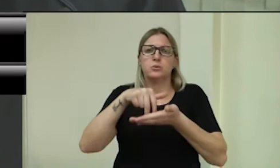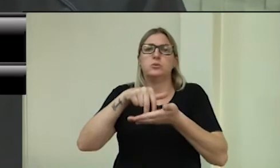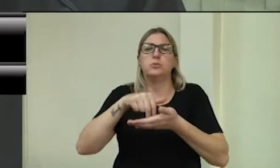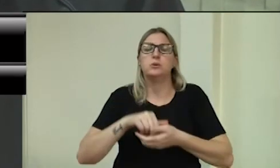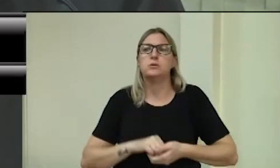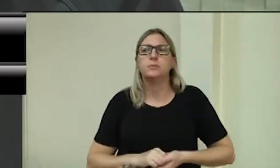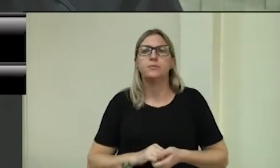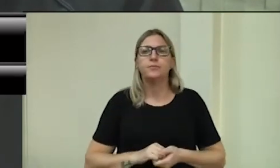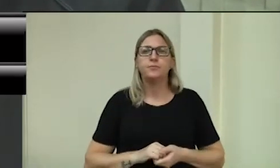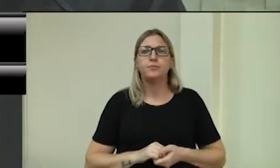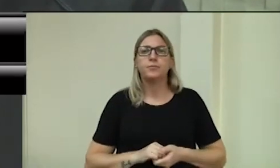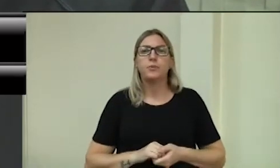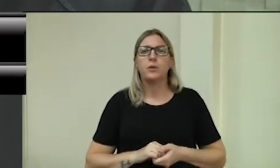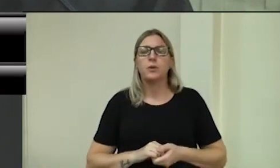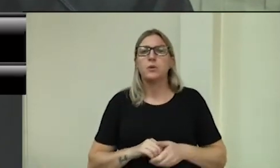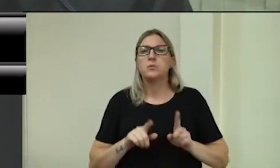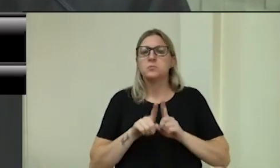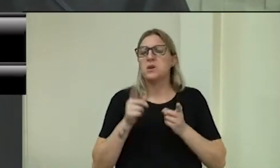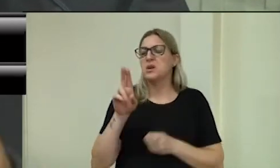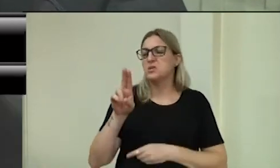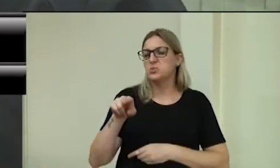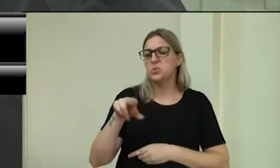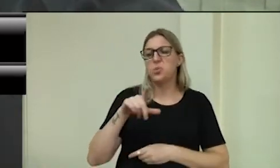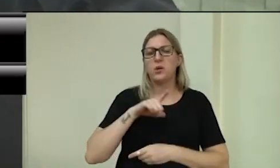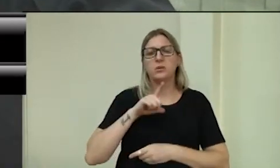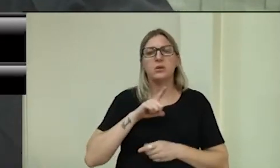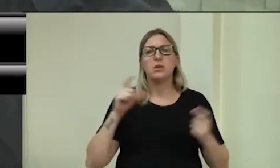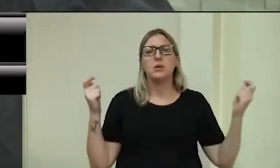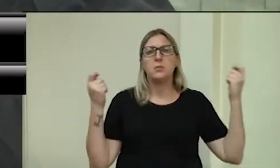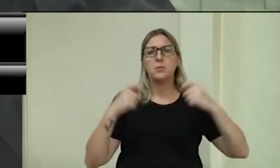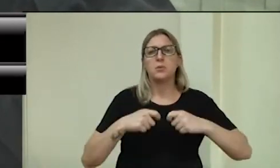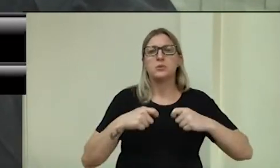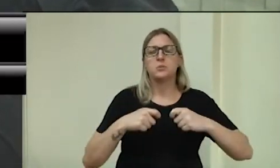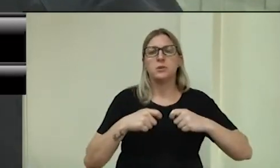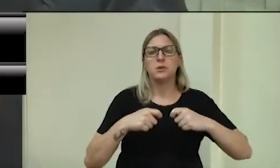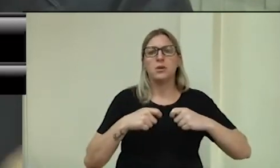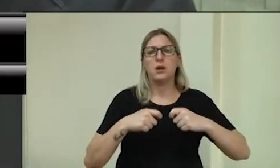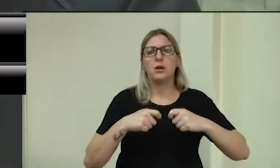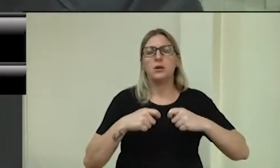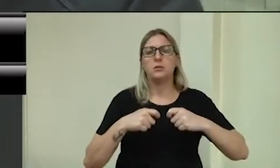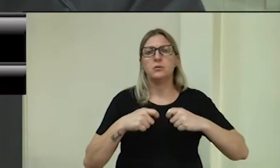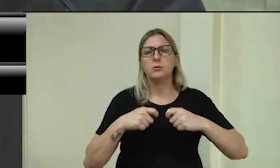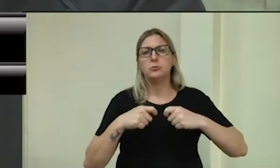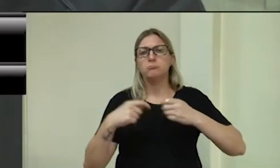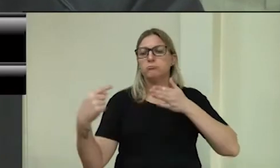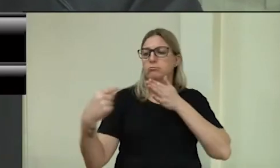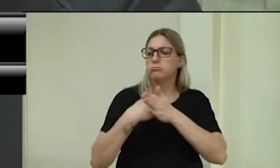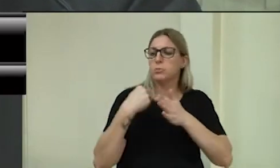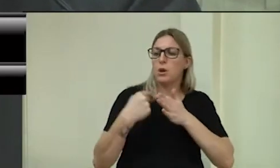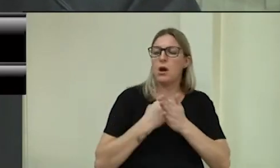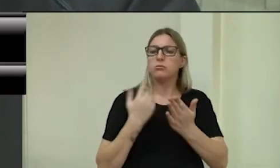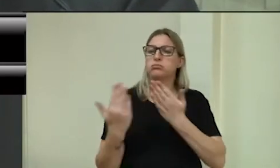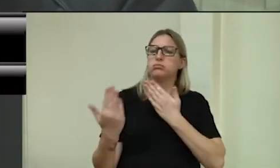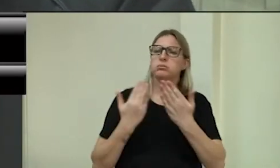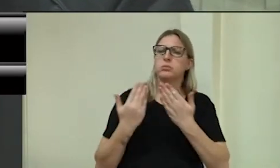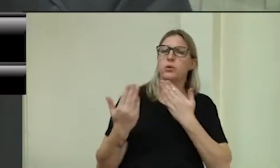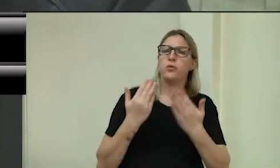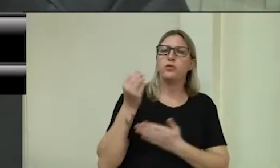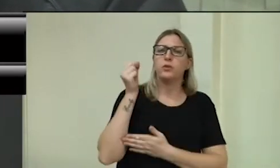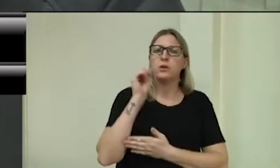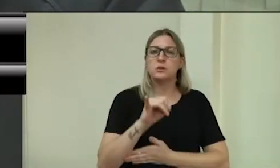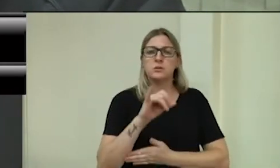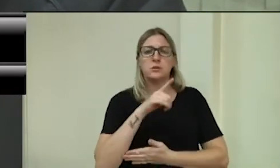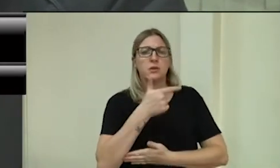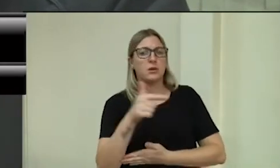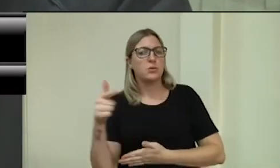agora, jamais existiria a possibilidade desta contestação se antes não tivesse existido a